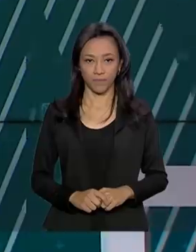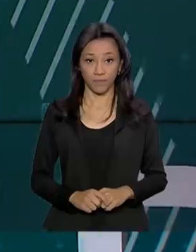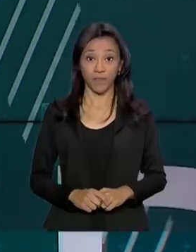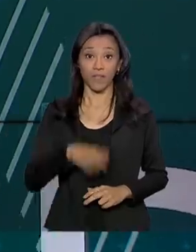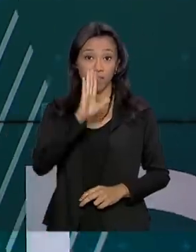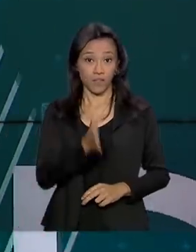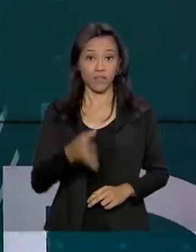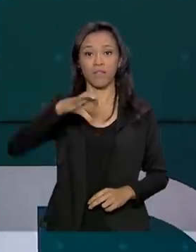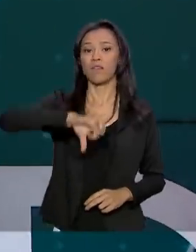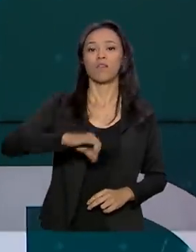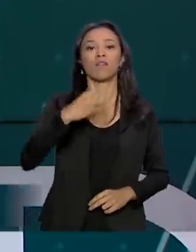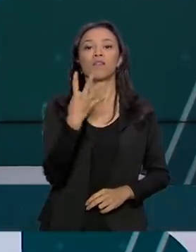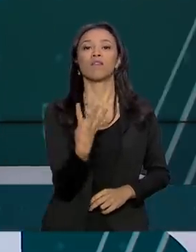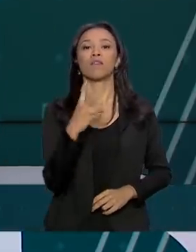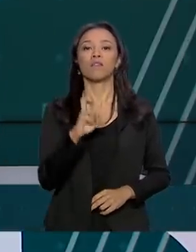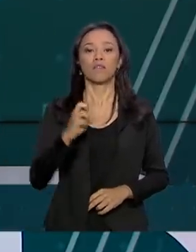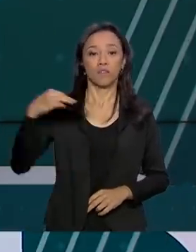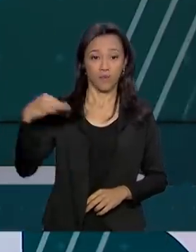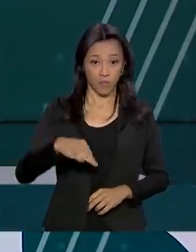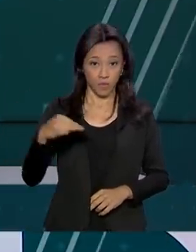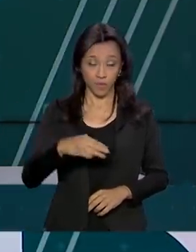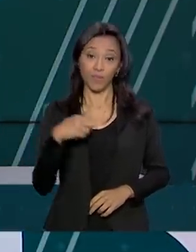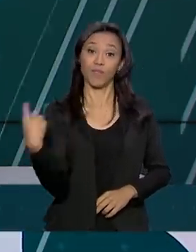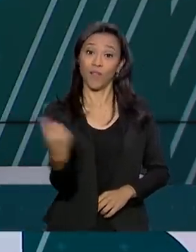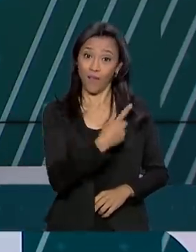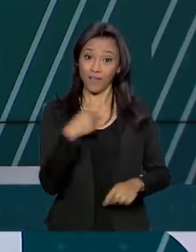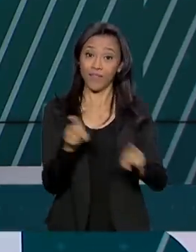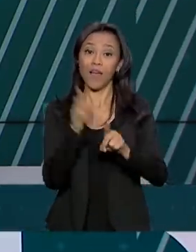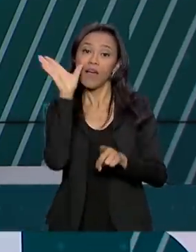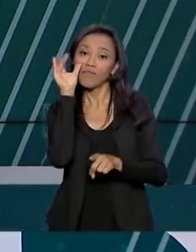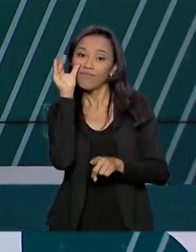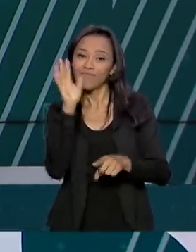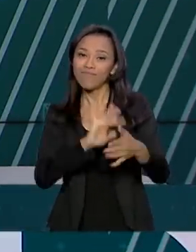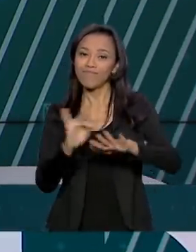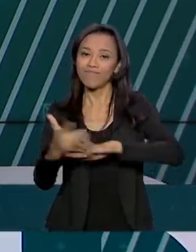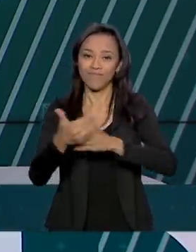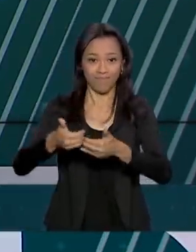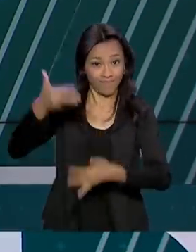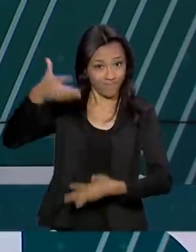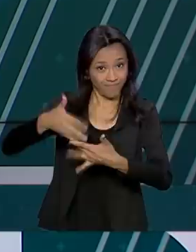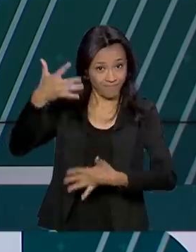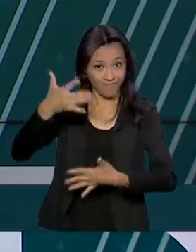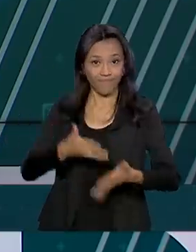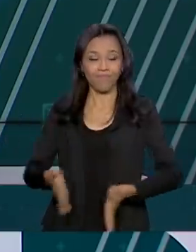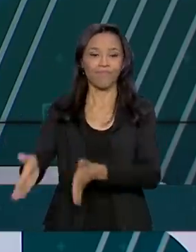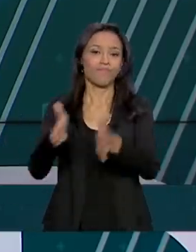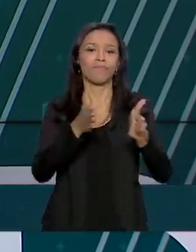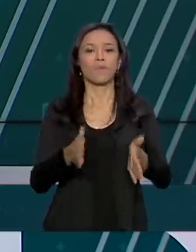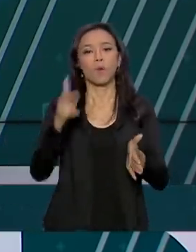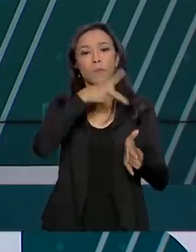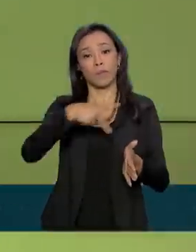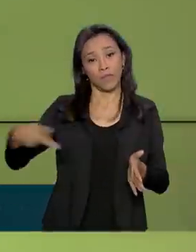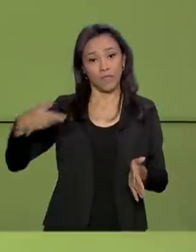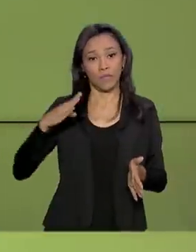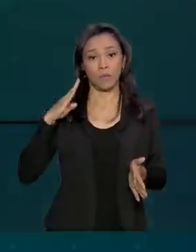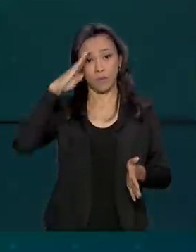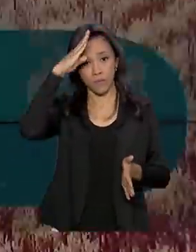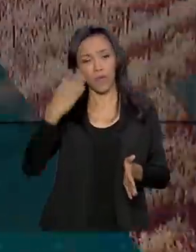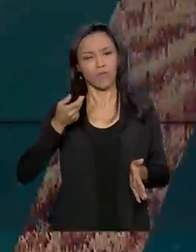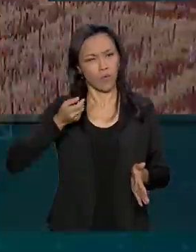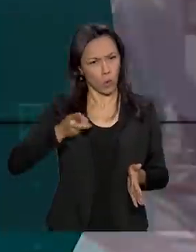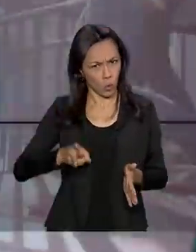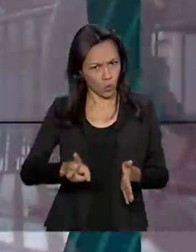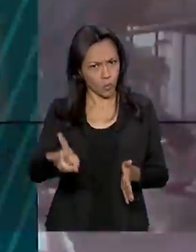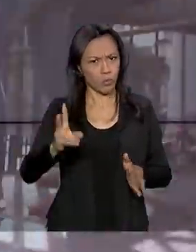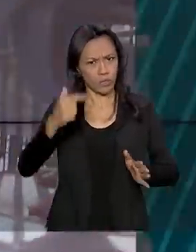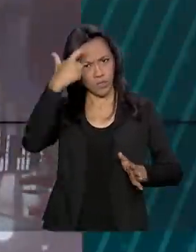São 9 horas e 45 minutos, estamos ao vivo também pelas redes sociais. O presidente Jair Bolsonaro continua